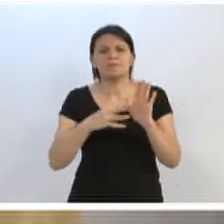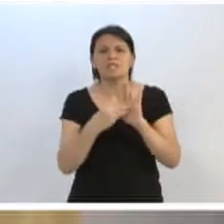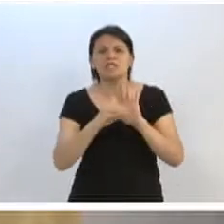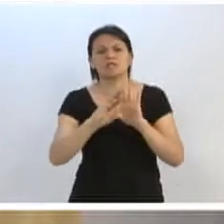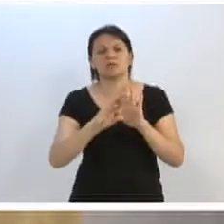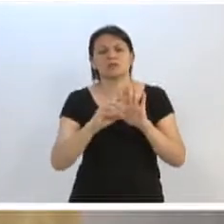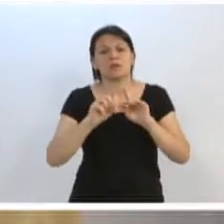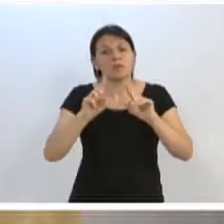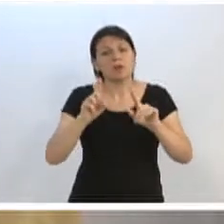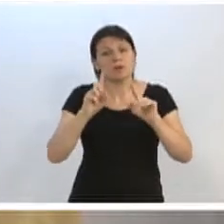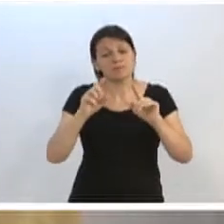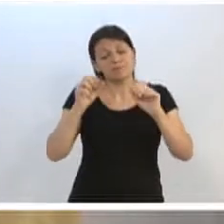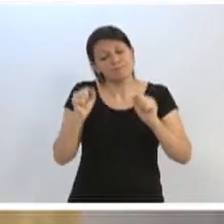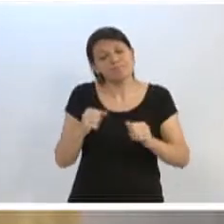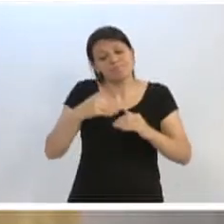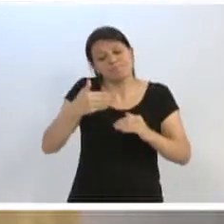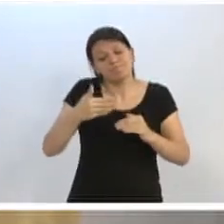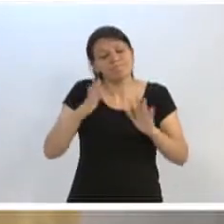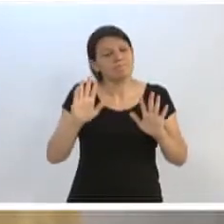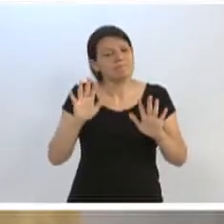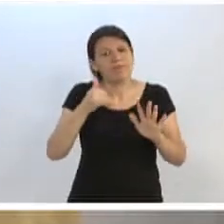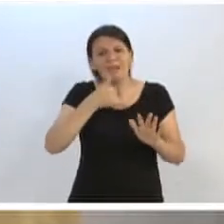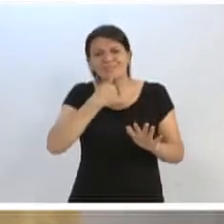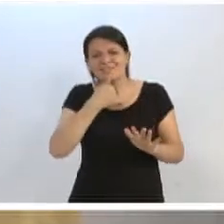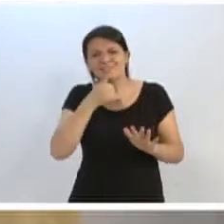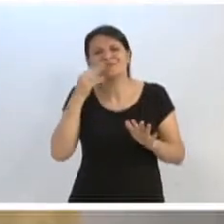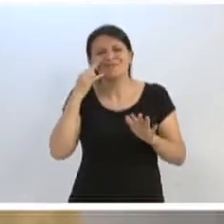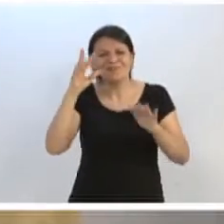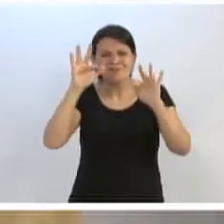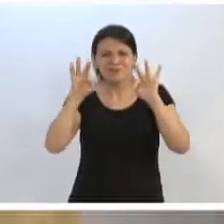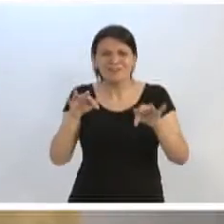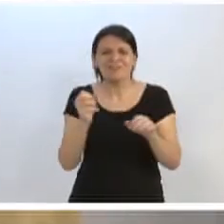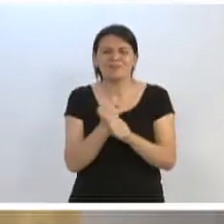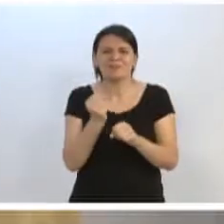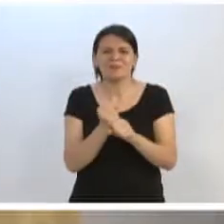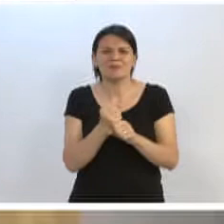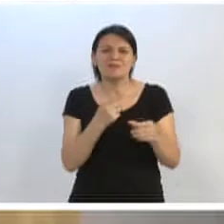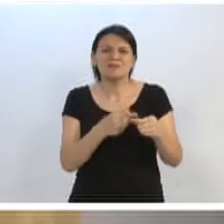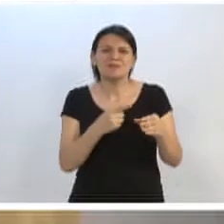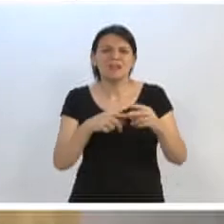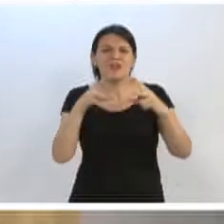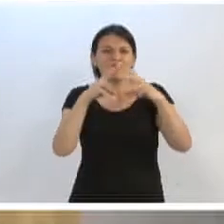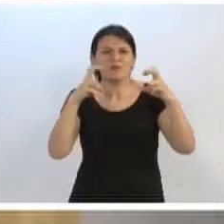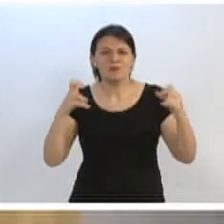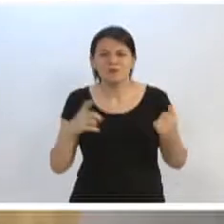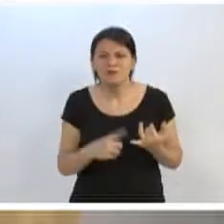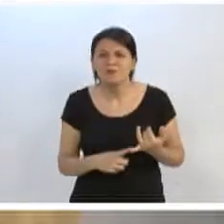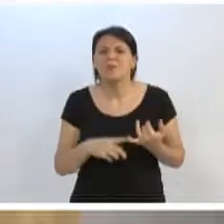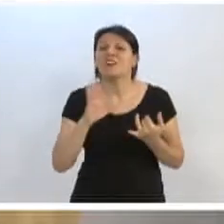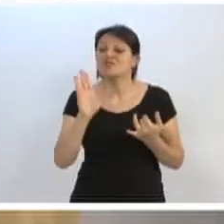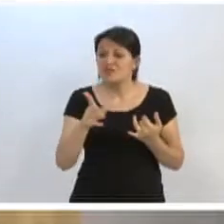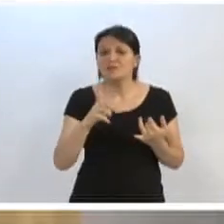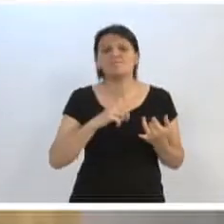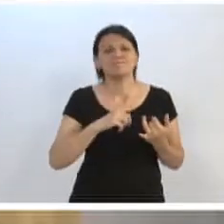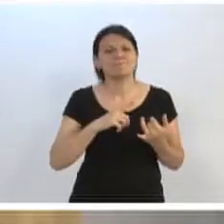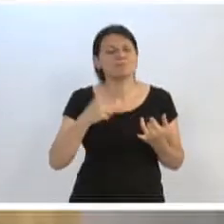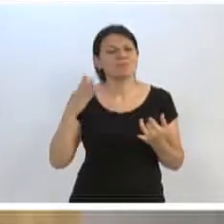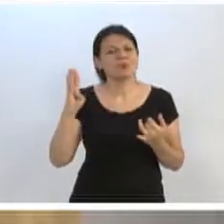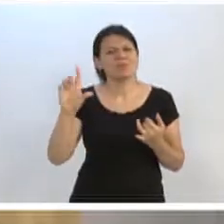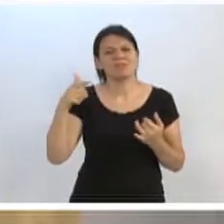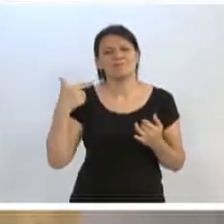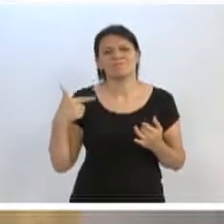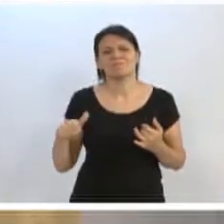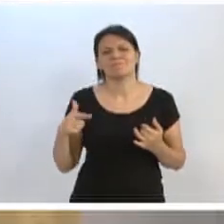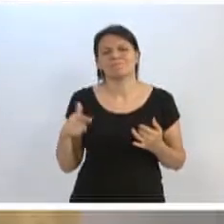poderia ter saído na frente. Infelizmente, a gente vai ver agora, no final do ano, cidades como Florianópolis, tendo isso, e a gente podia ter. E que